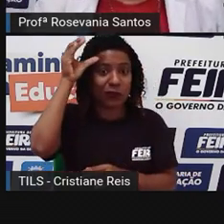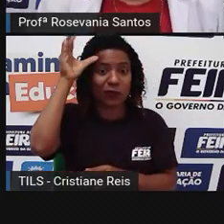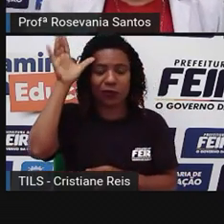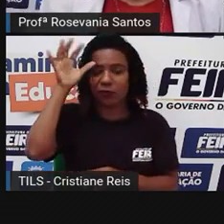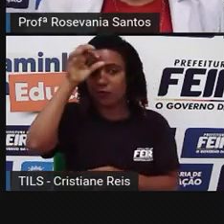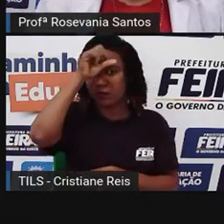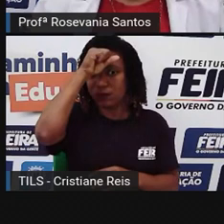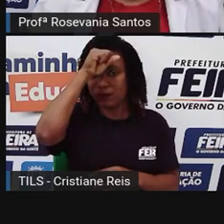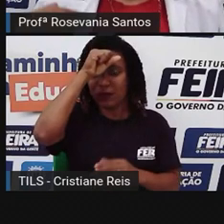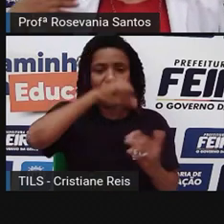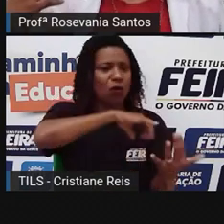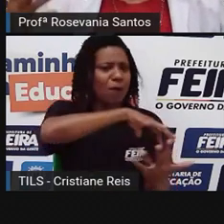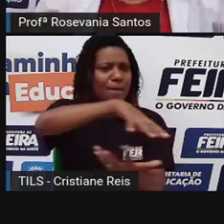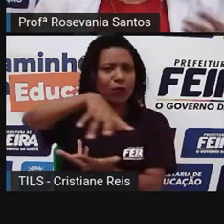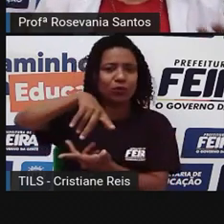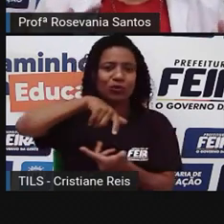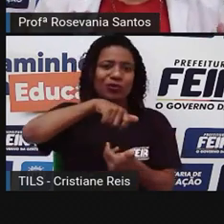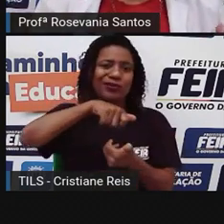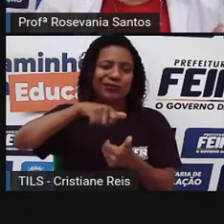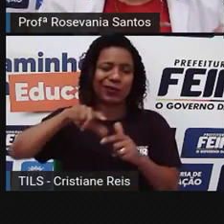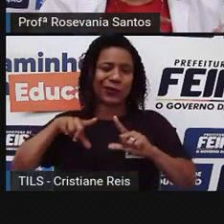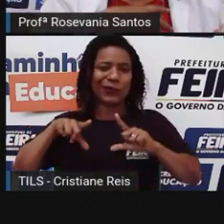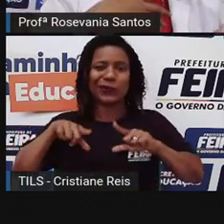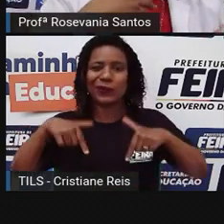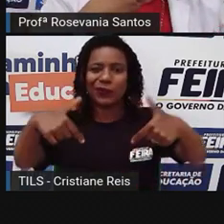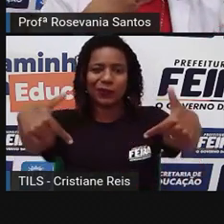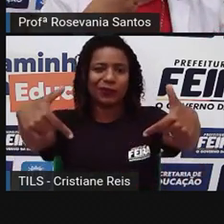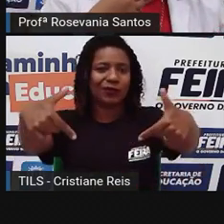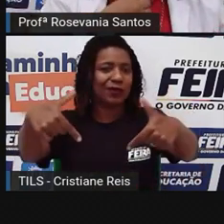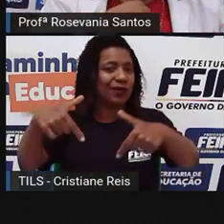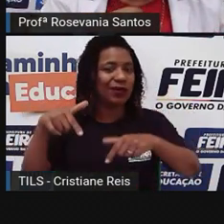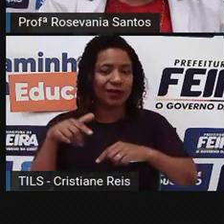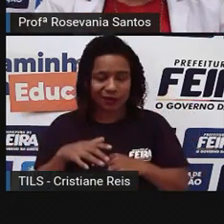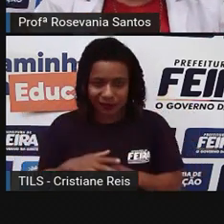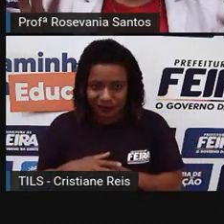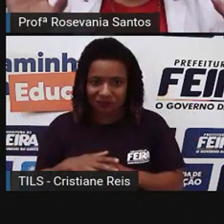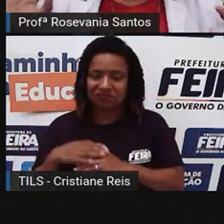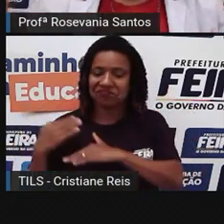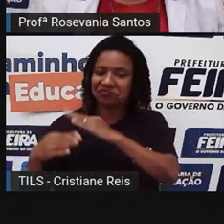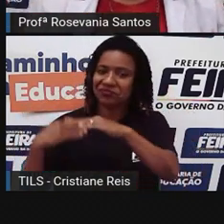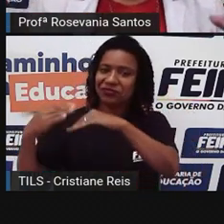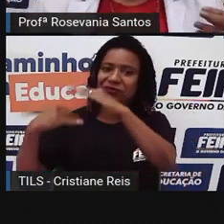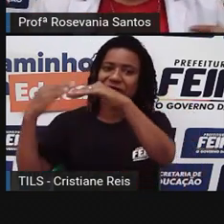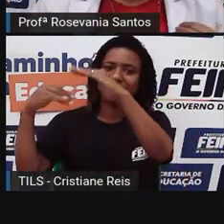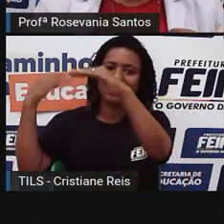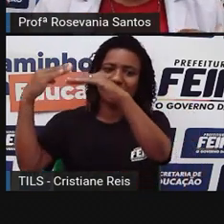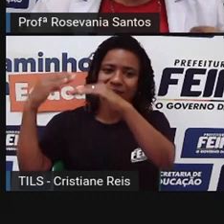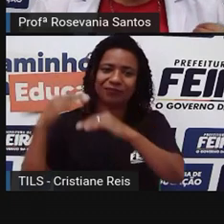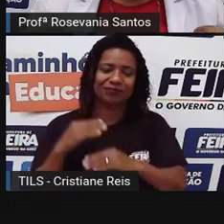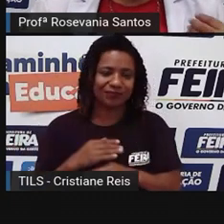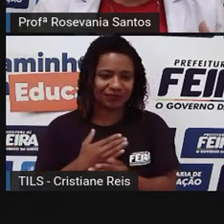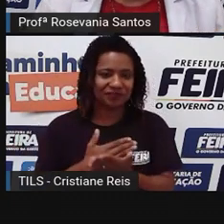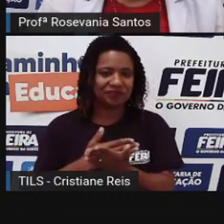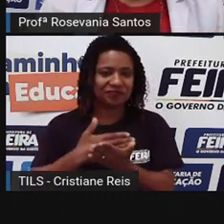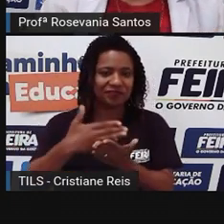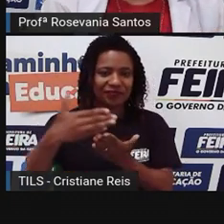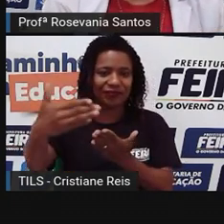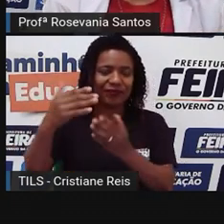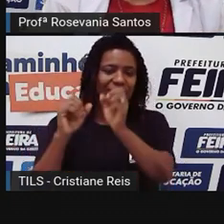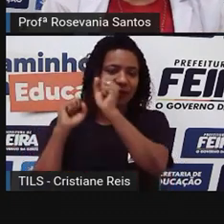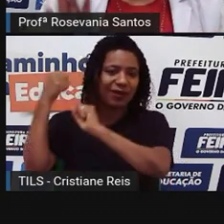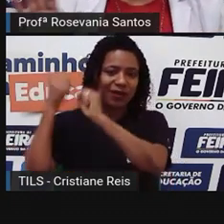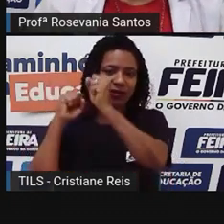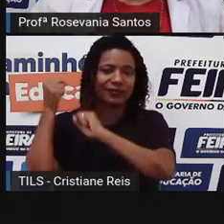salto de desenvolvimento, e esse, embora dizer que foi o pontapé inicial, né, essas máquinas, foi